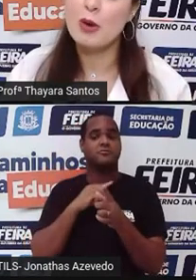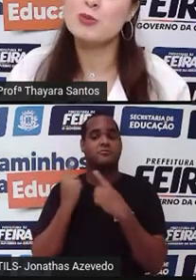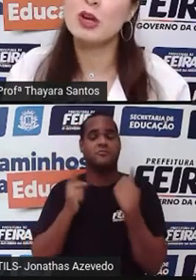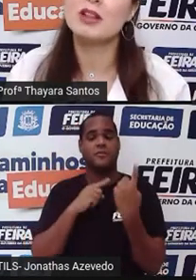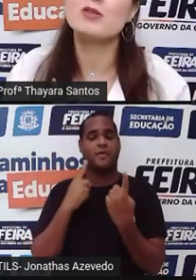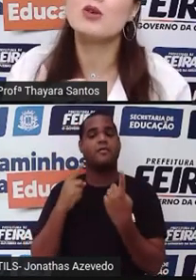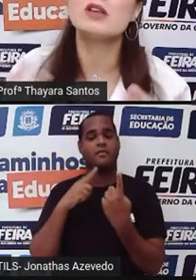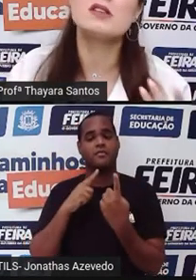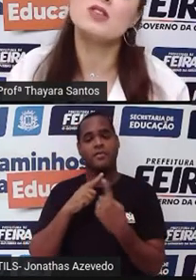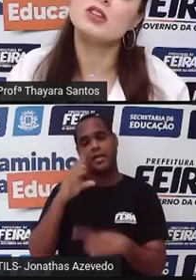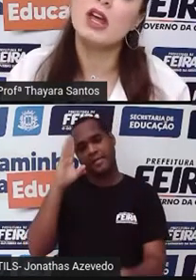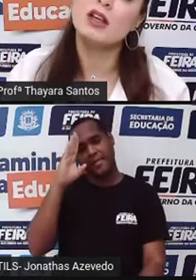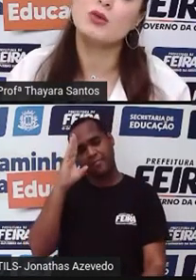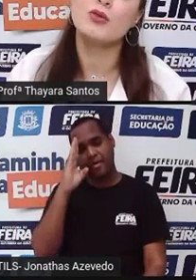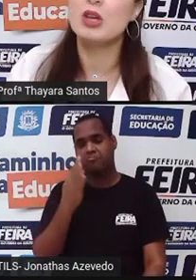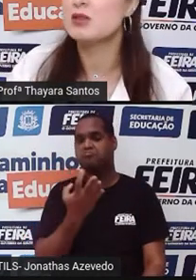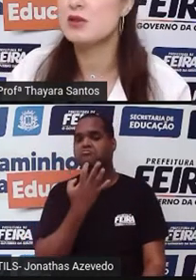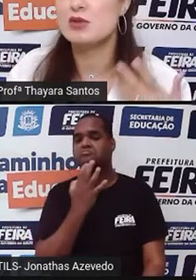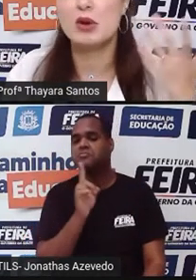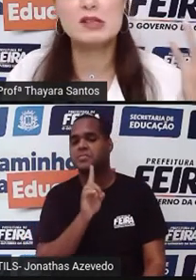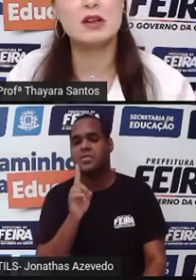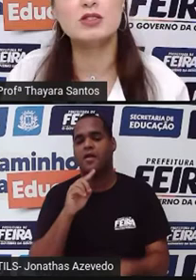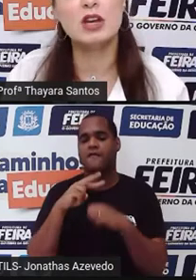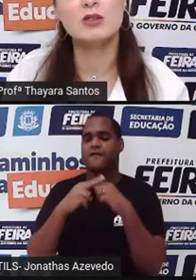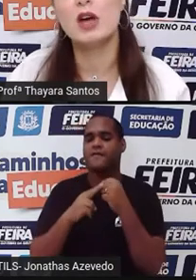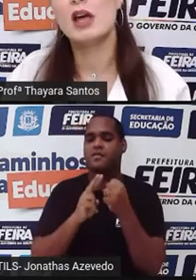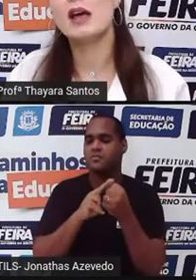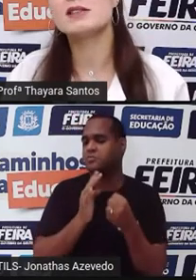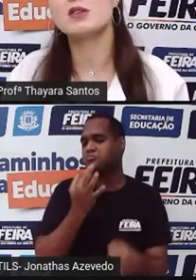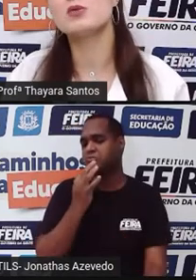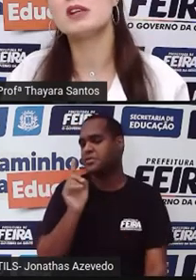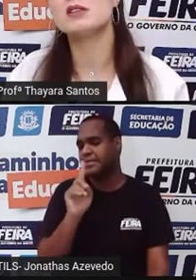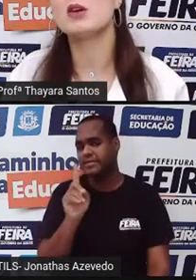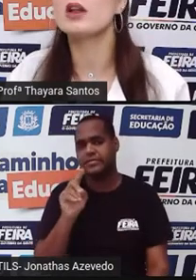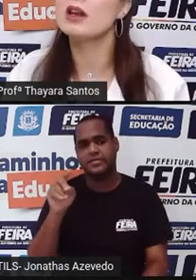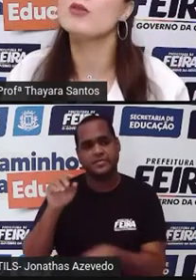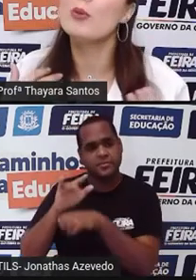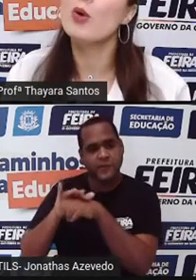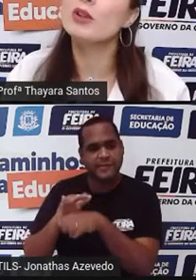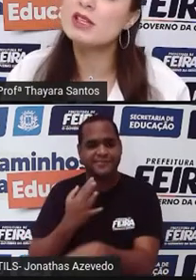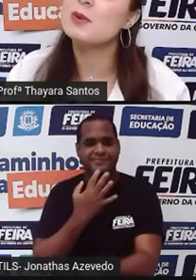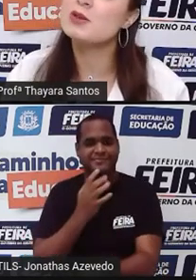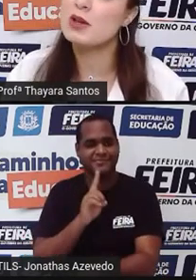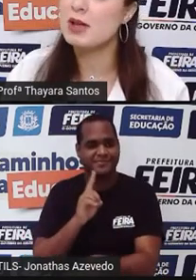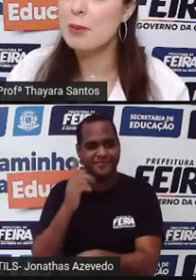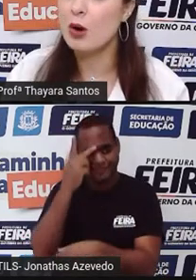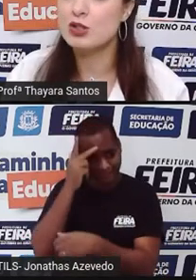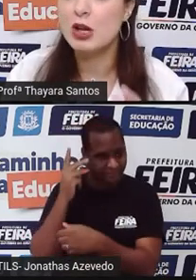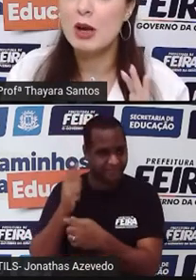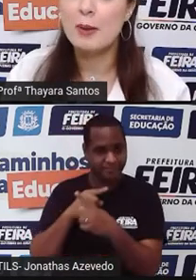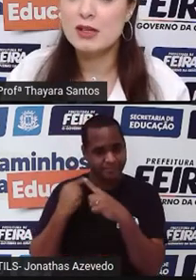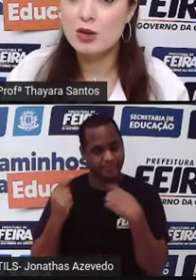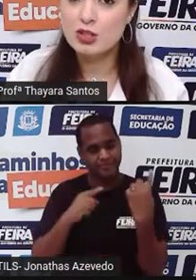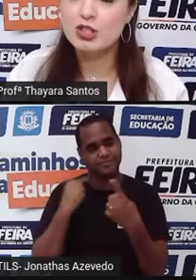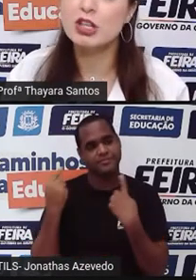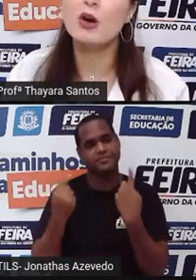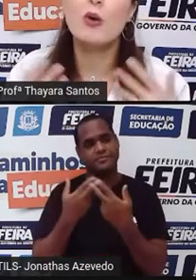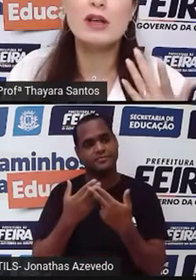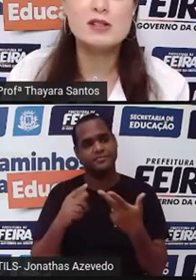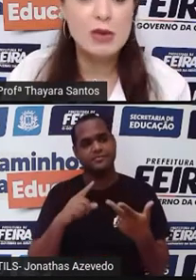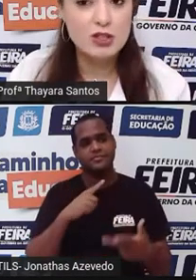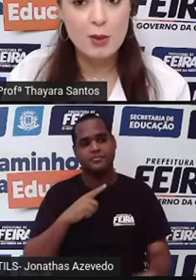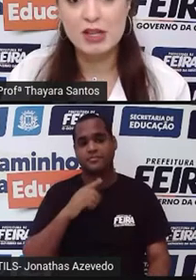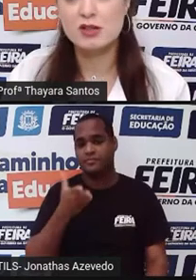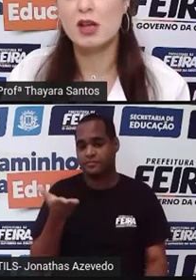principalmente porque não se conhecia direito o vírus, não se conhecia direito essa doença, então ela levou muitas pessoas à morte. Mas hoje em dia,